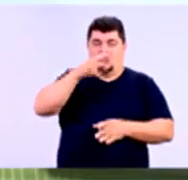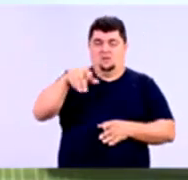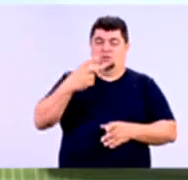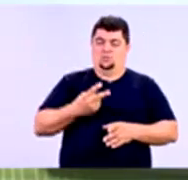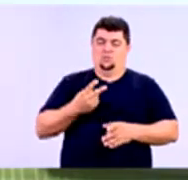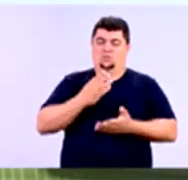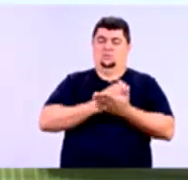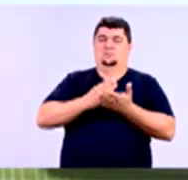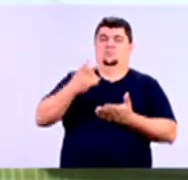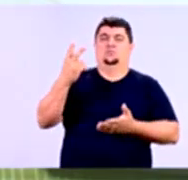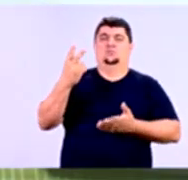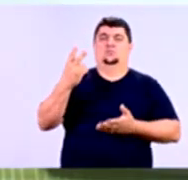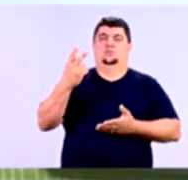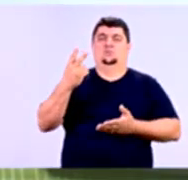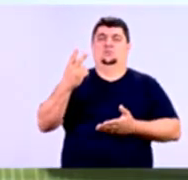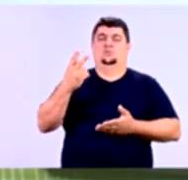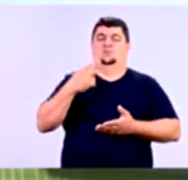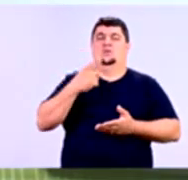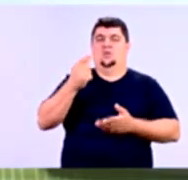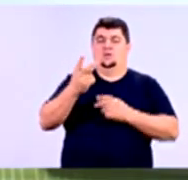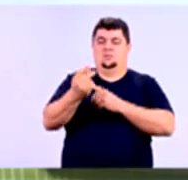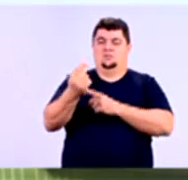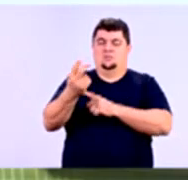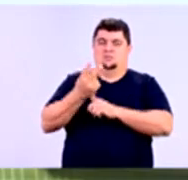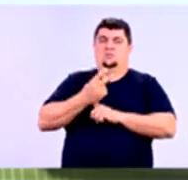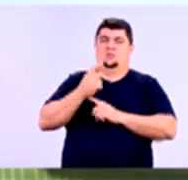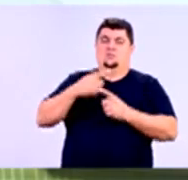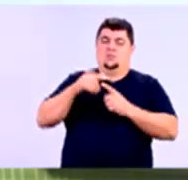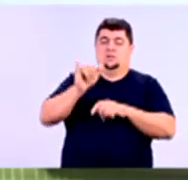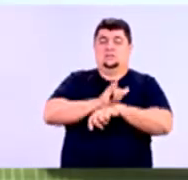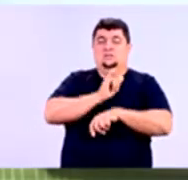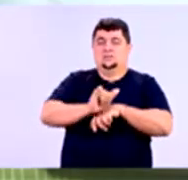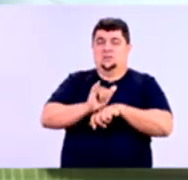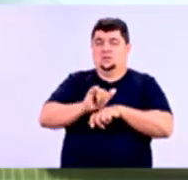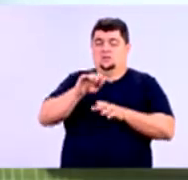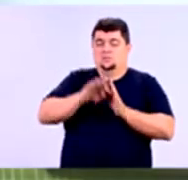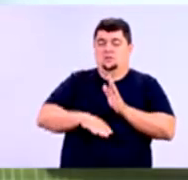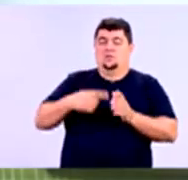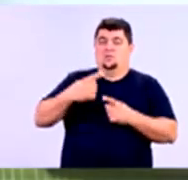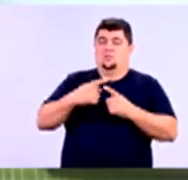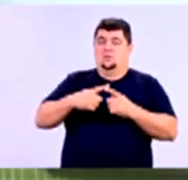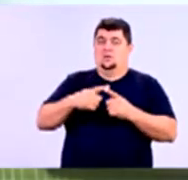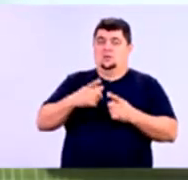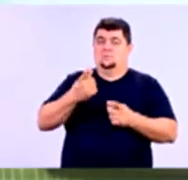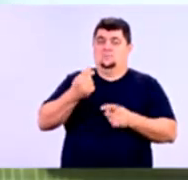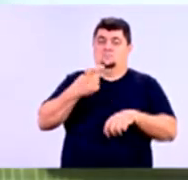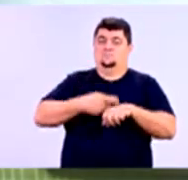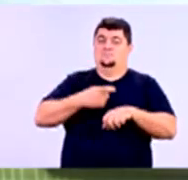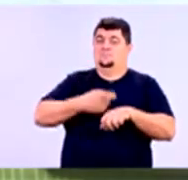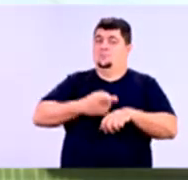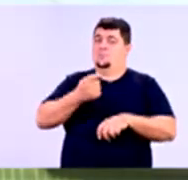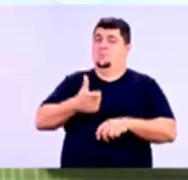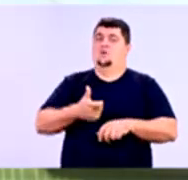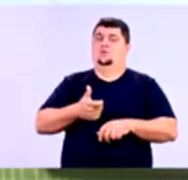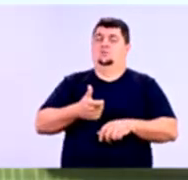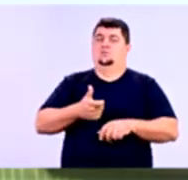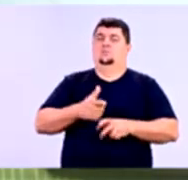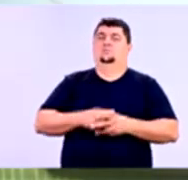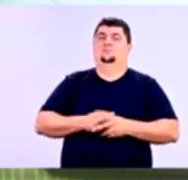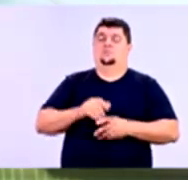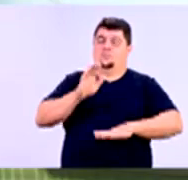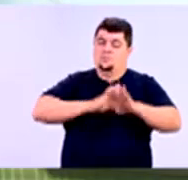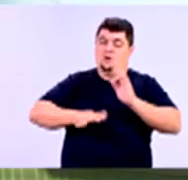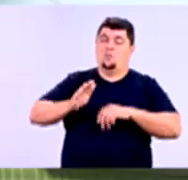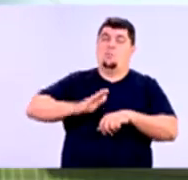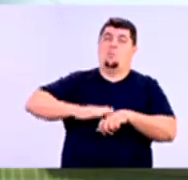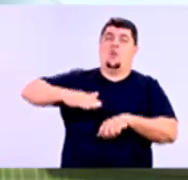crédito. Vou diminuir o crédito como uma estratégia quando eu estiver mais exposta ao risco. E foi o seguinte, viu? Quando o